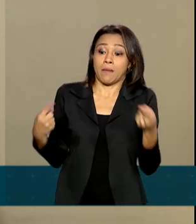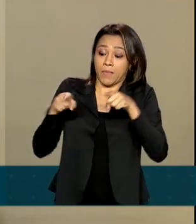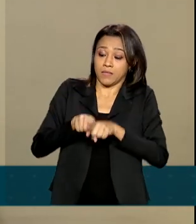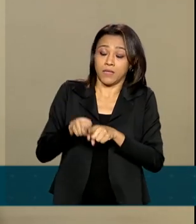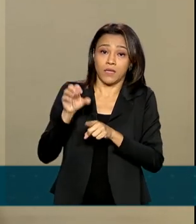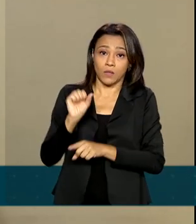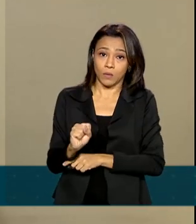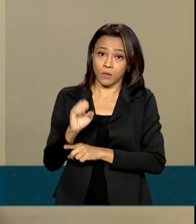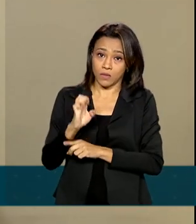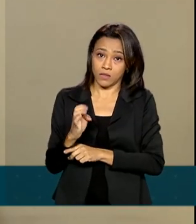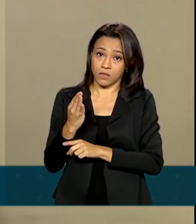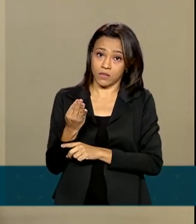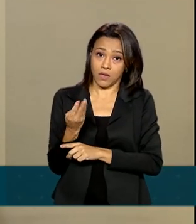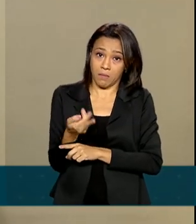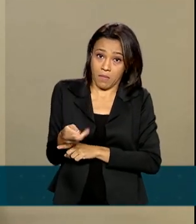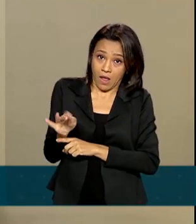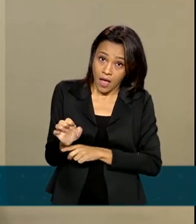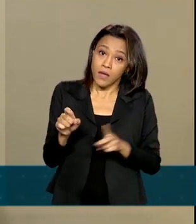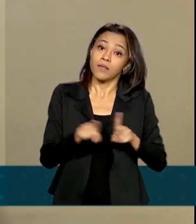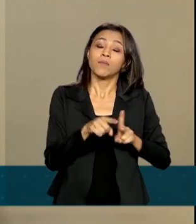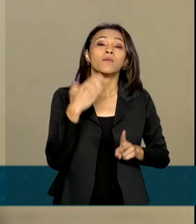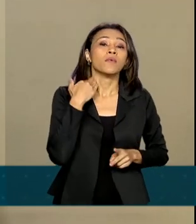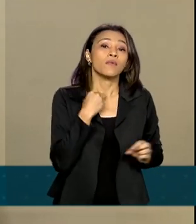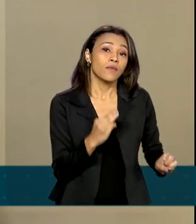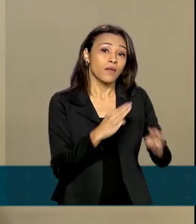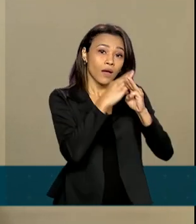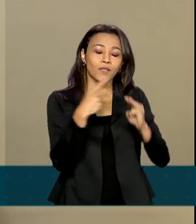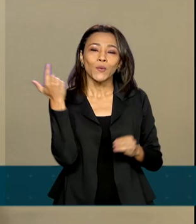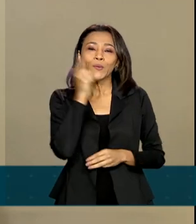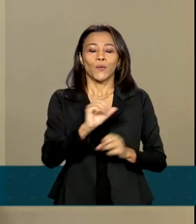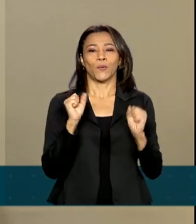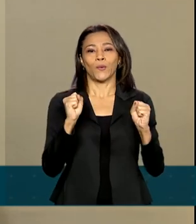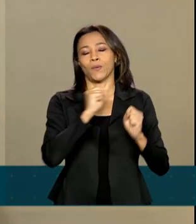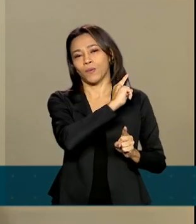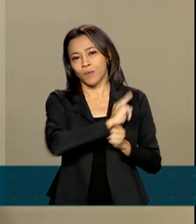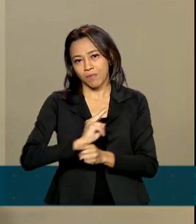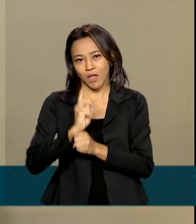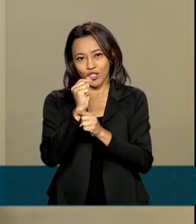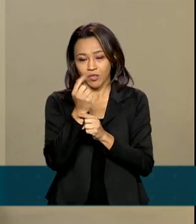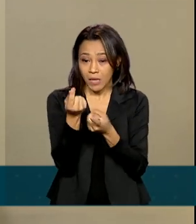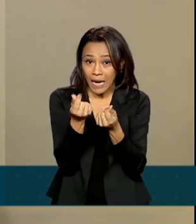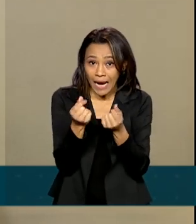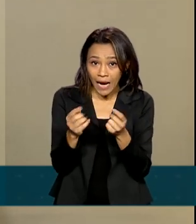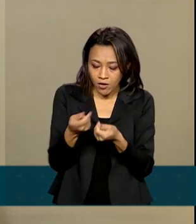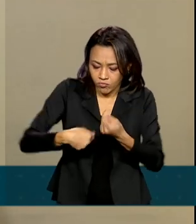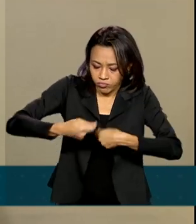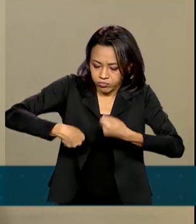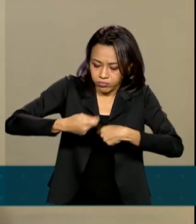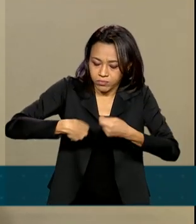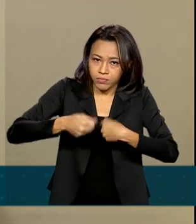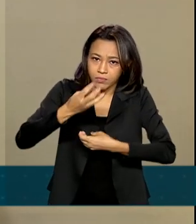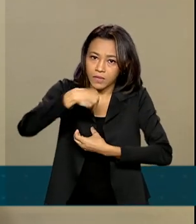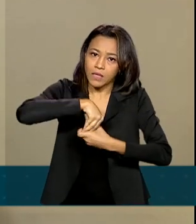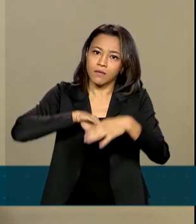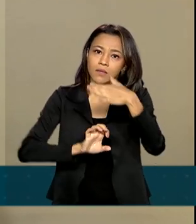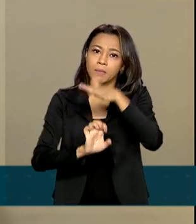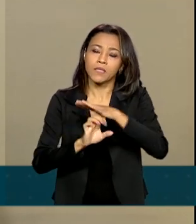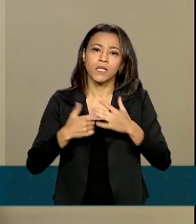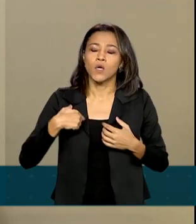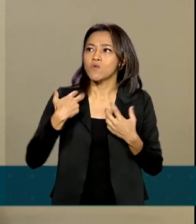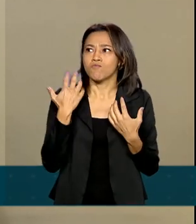que foi fundamental para a minha empresa estar viva hoje, eles conseguiram um empréstimo e me liberaram um capital de giro super generoso, que eu nem esperaria